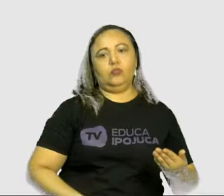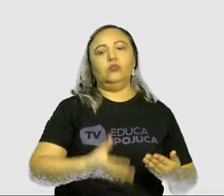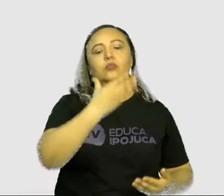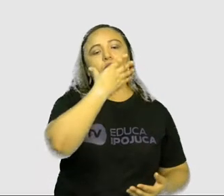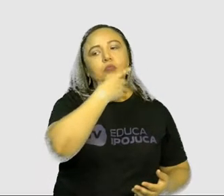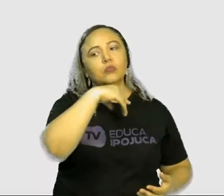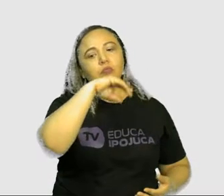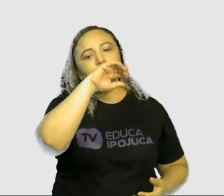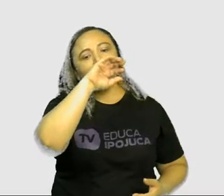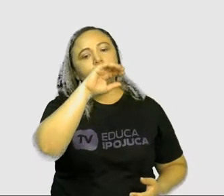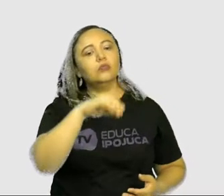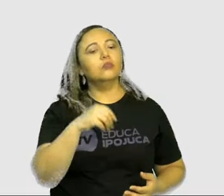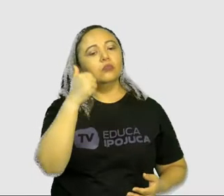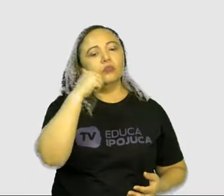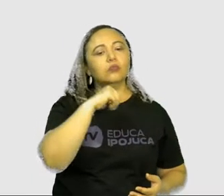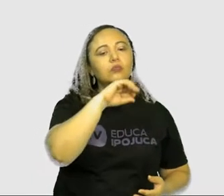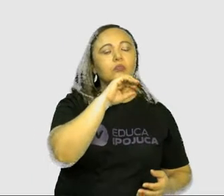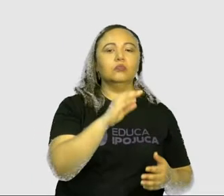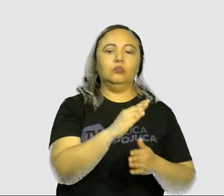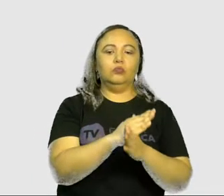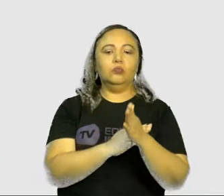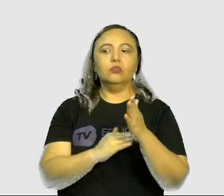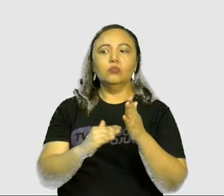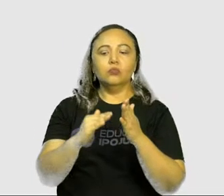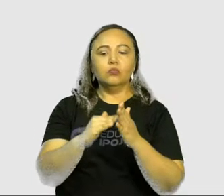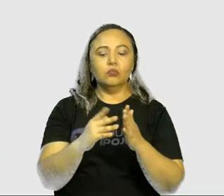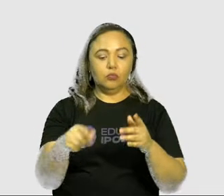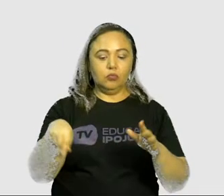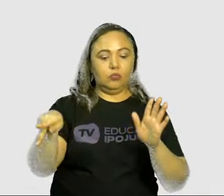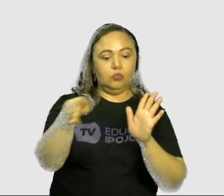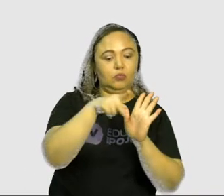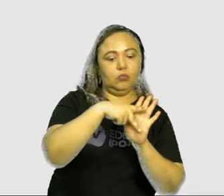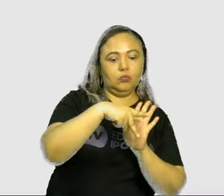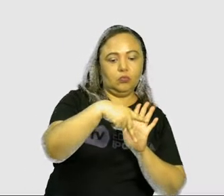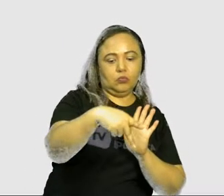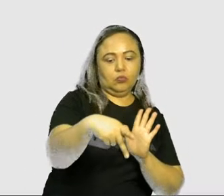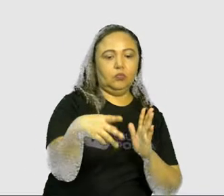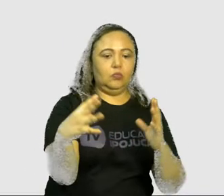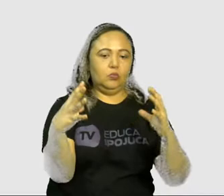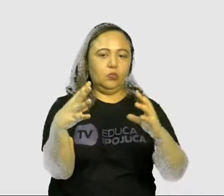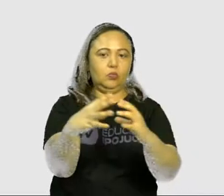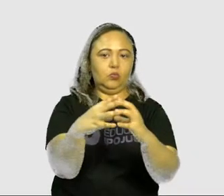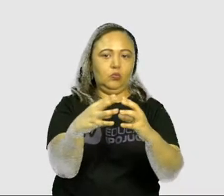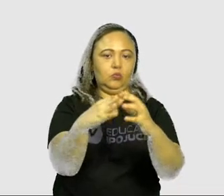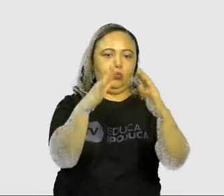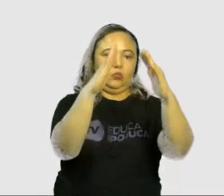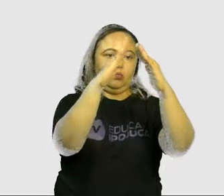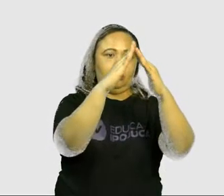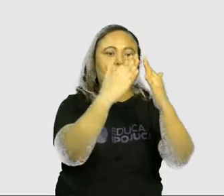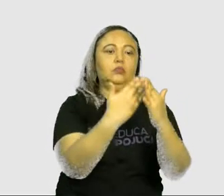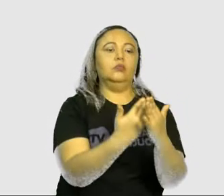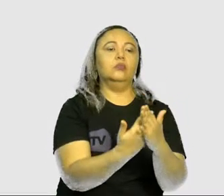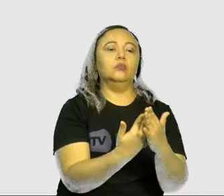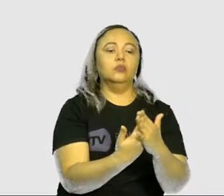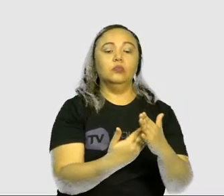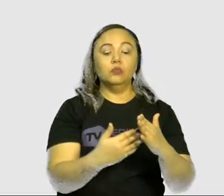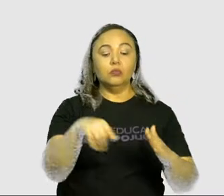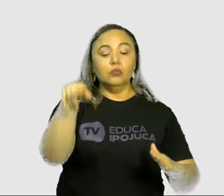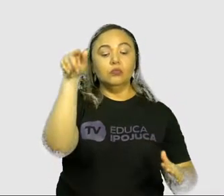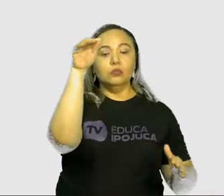É através dela que ampliamos o nosso conhecimento, o conhecimento